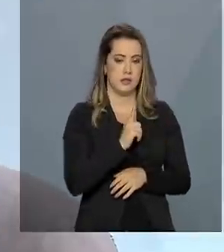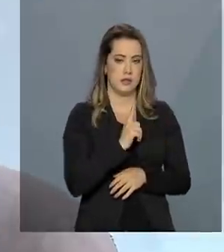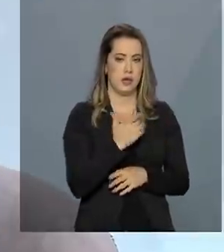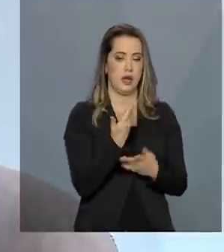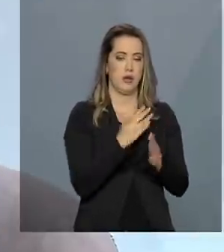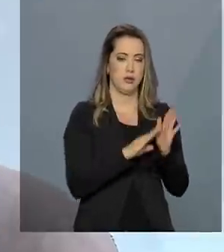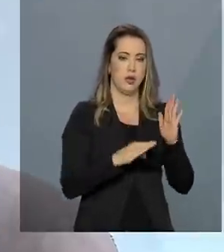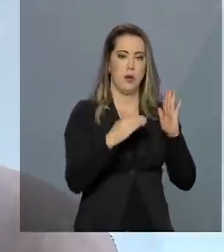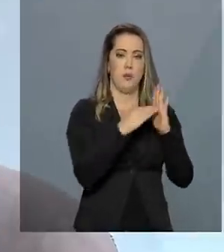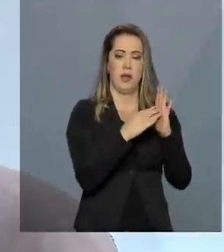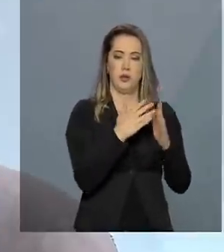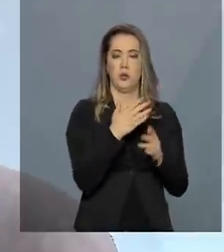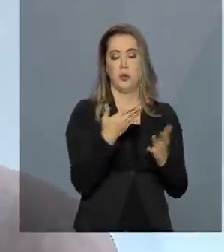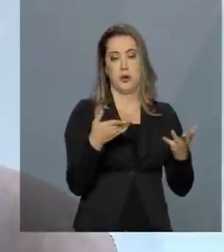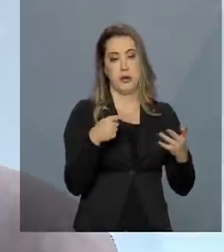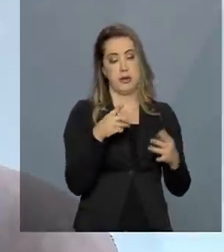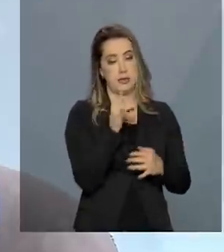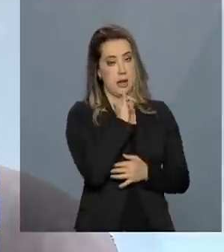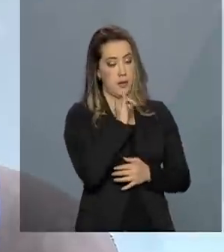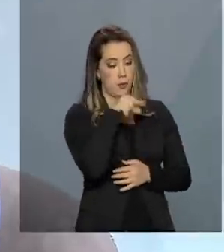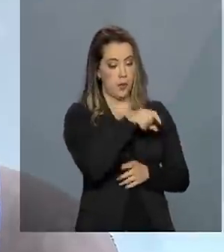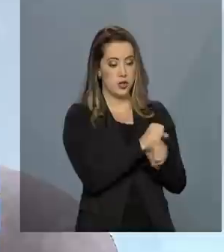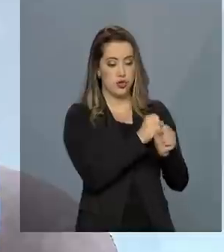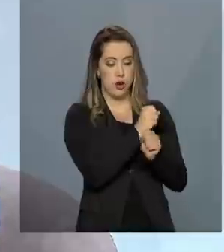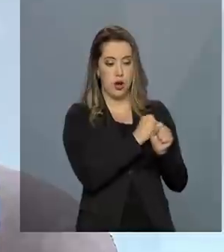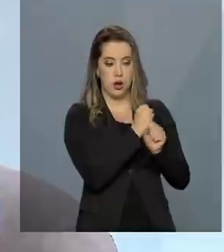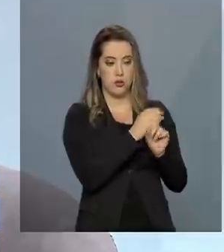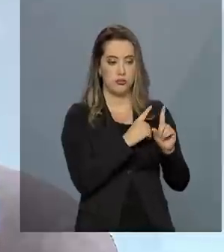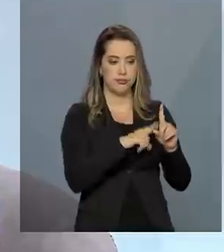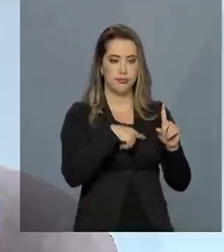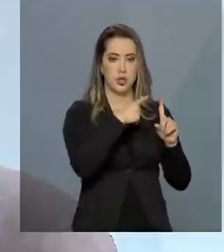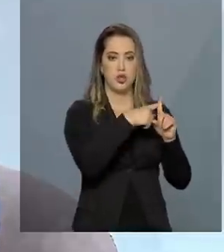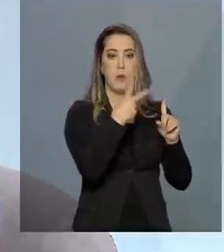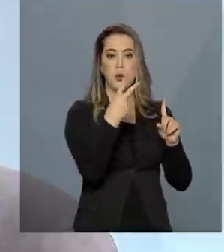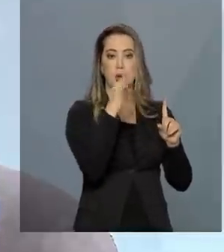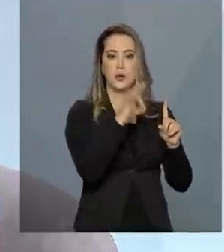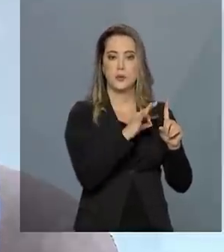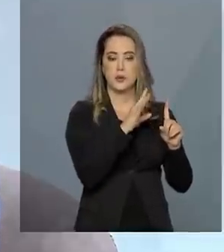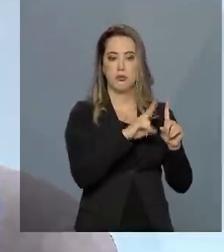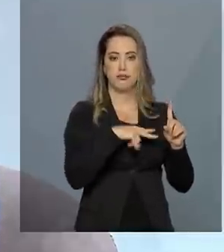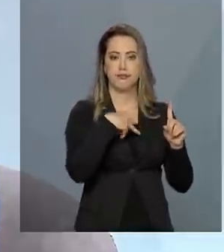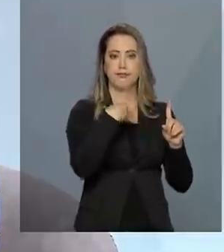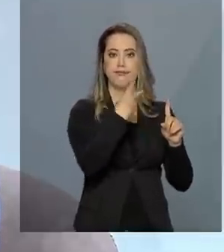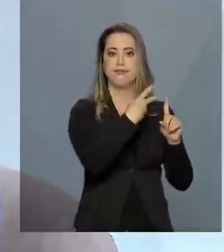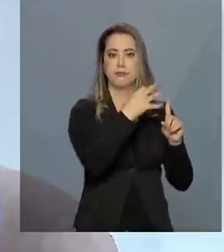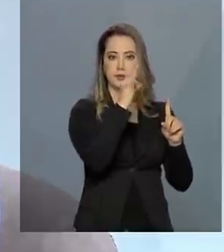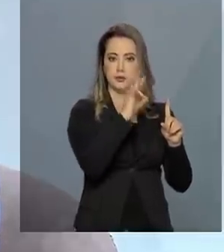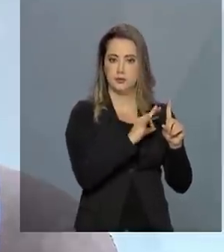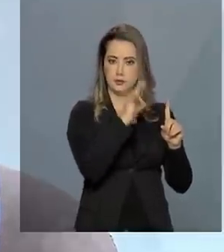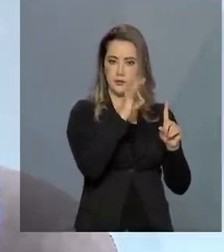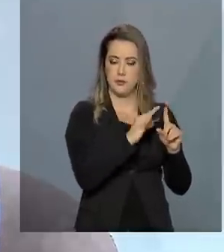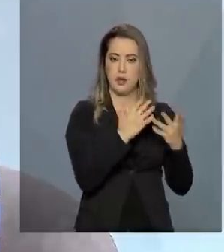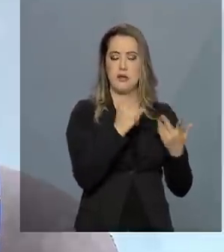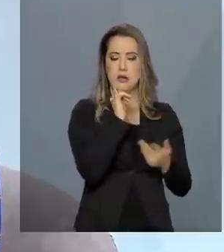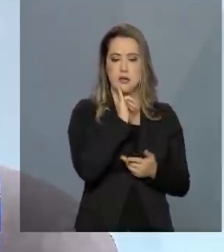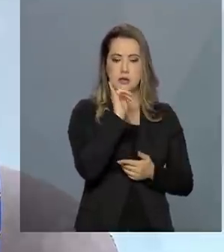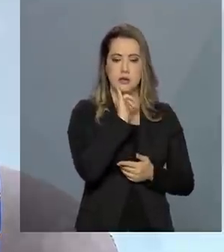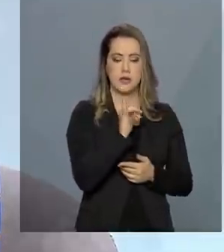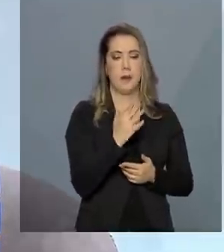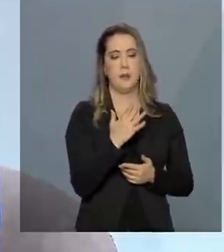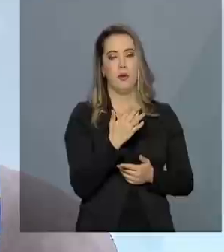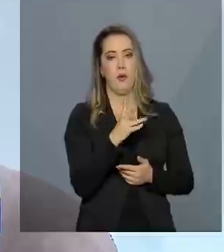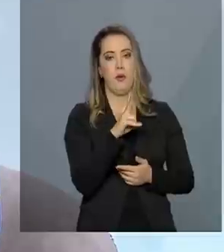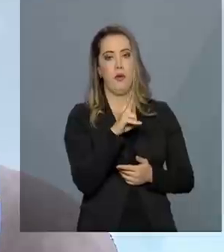2%, que será de uma complementação que é chamada valor anual